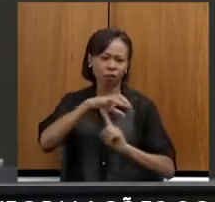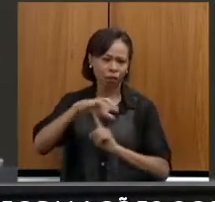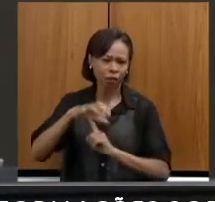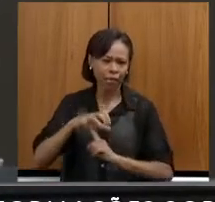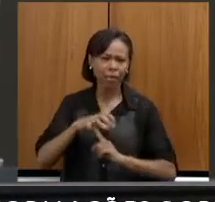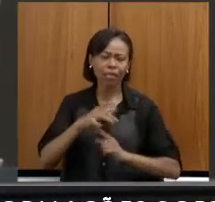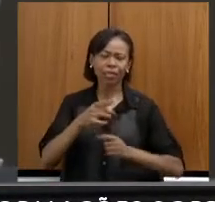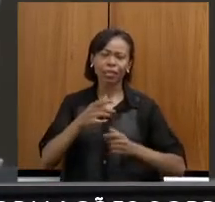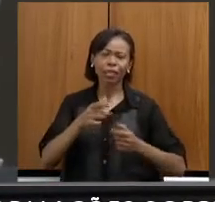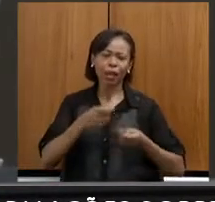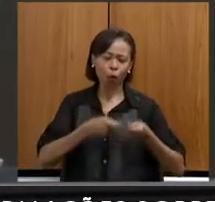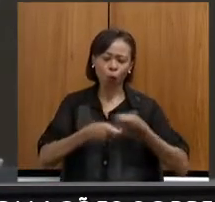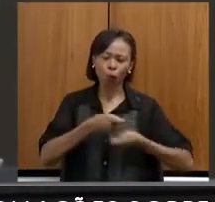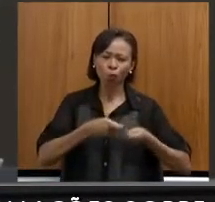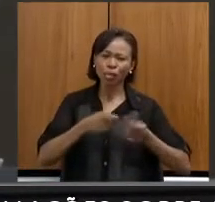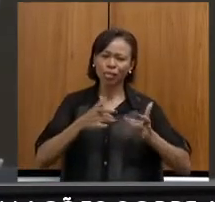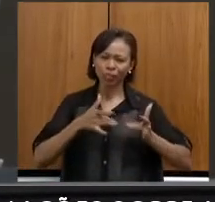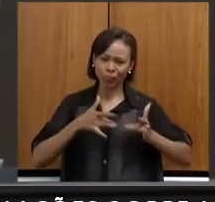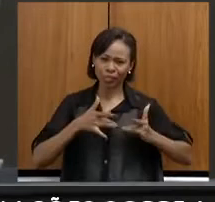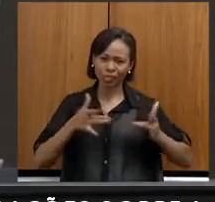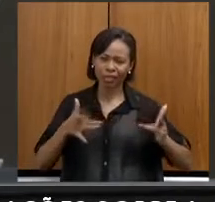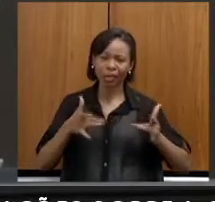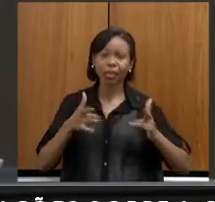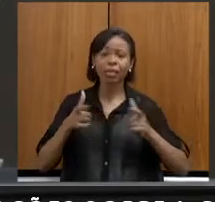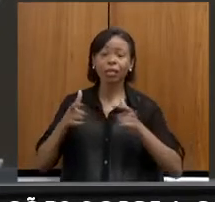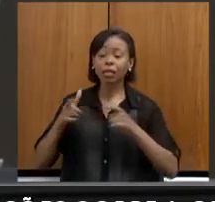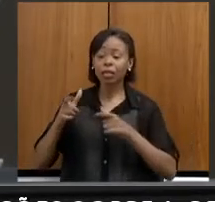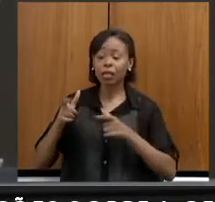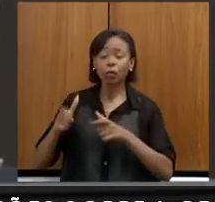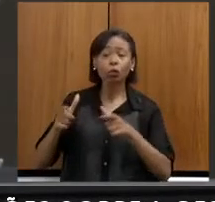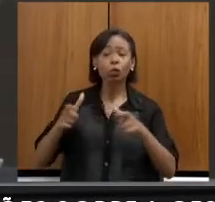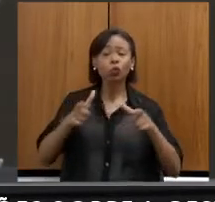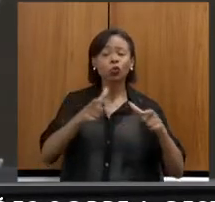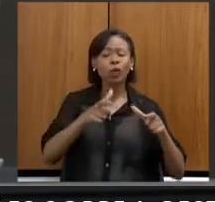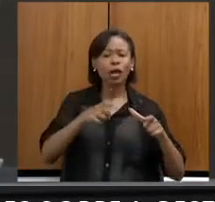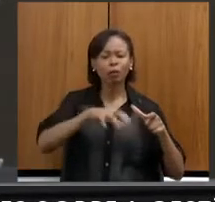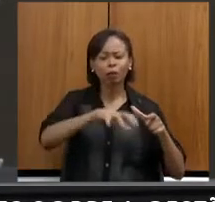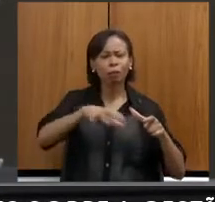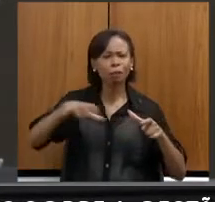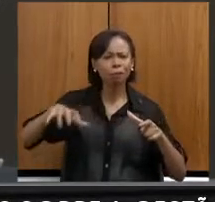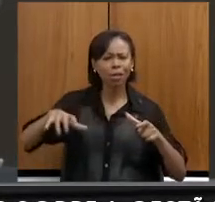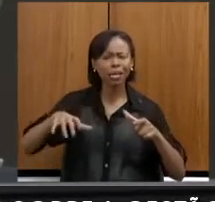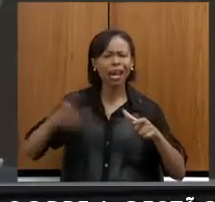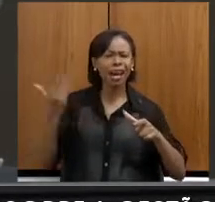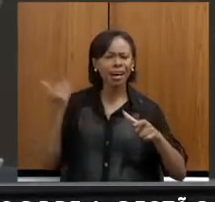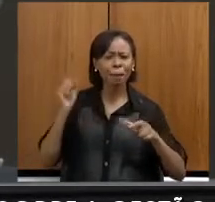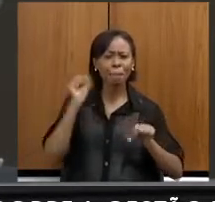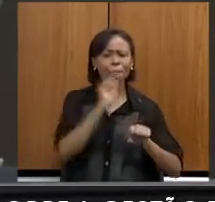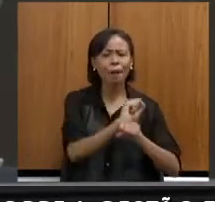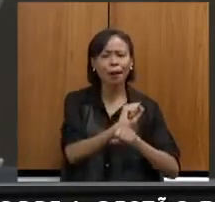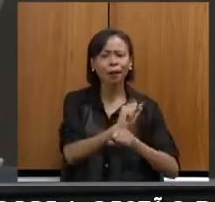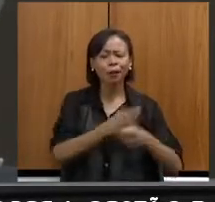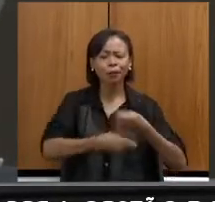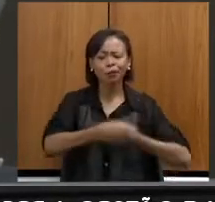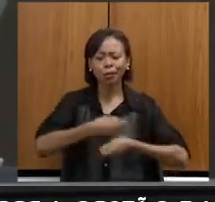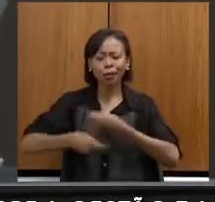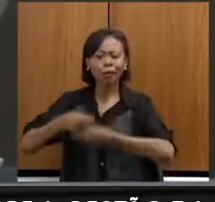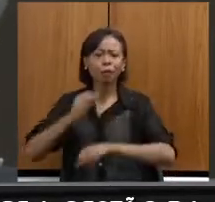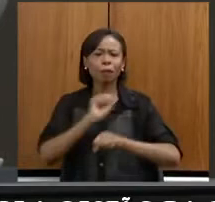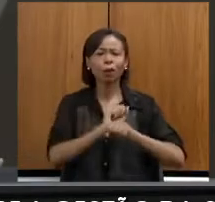solidária e os pontos de comercialização que haviam sido paralisados em função da pandemia?